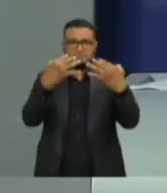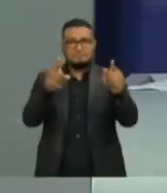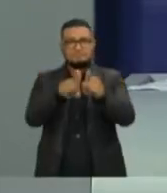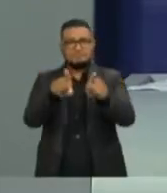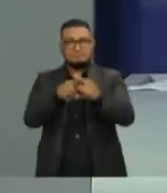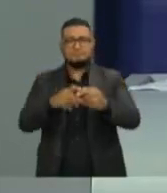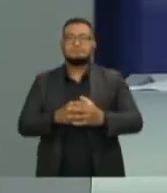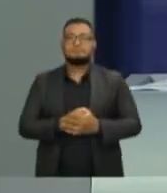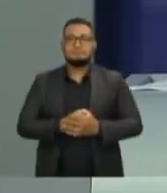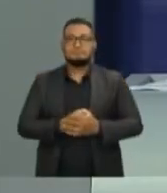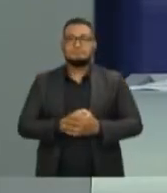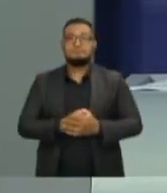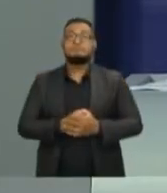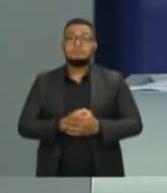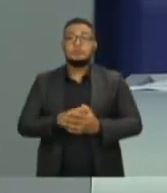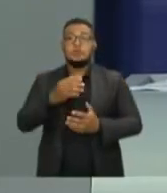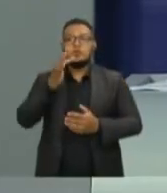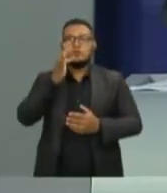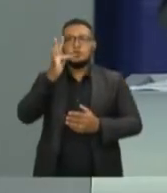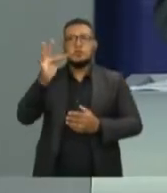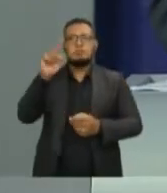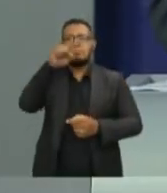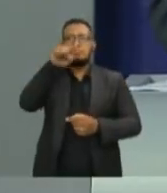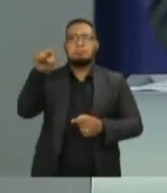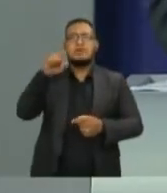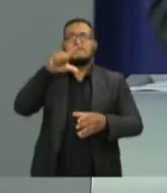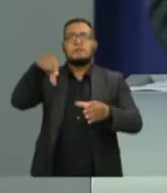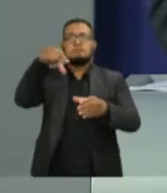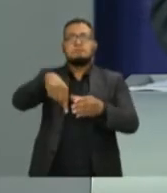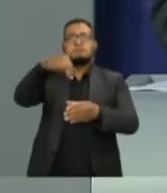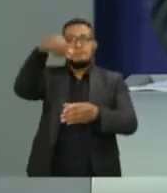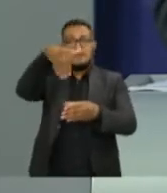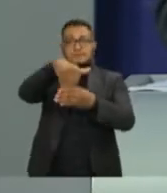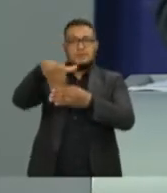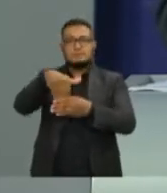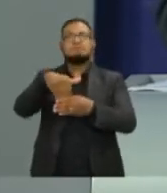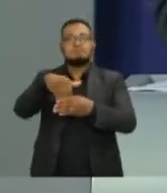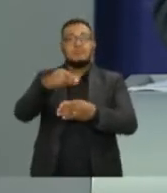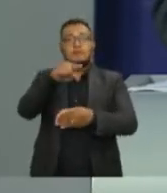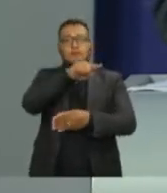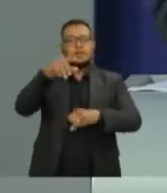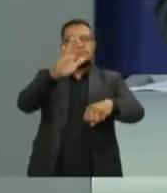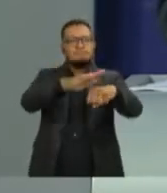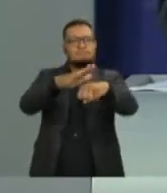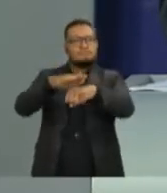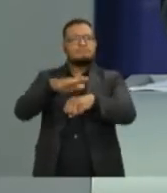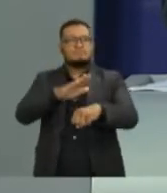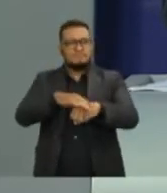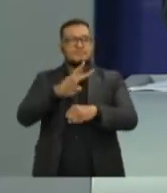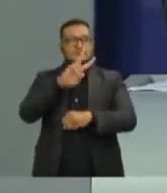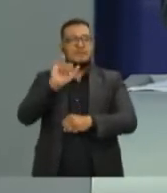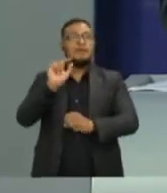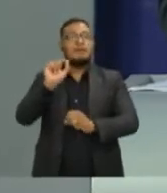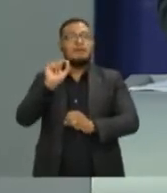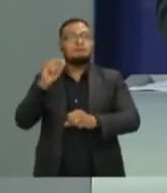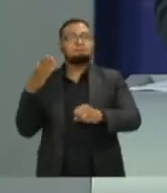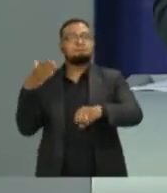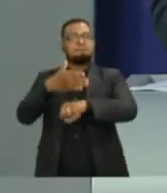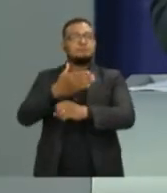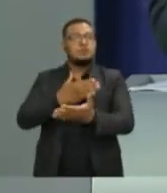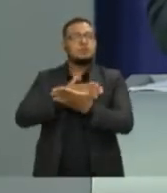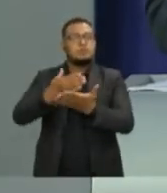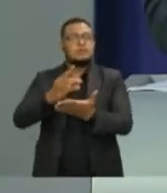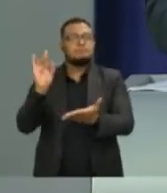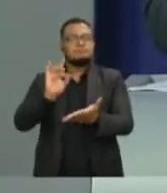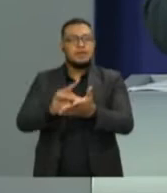Futuro prefeito de Vitória está aqui hoje e caberá a você, eleitor, escolher quem vai administrar